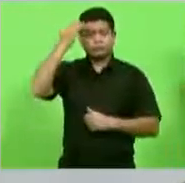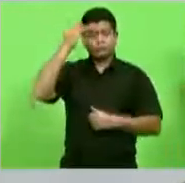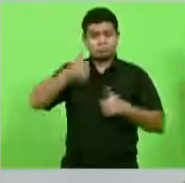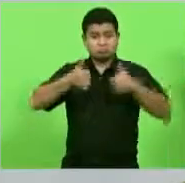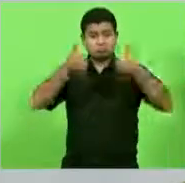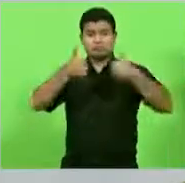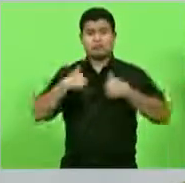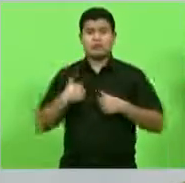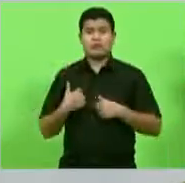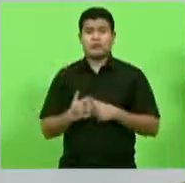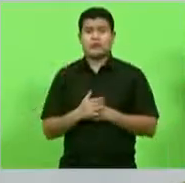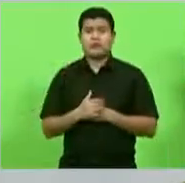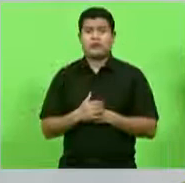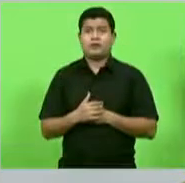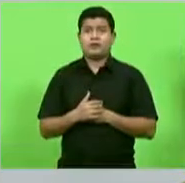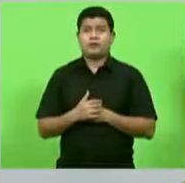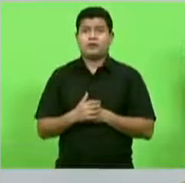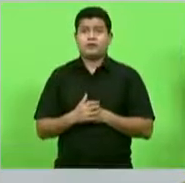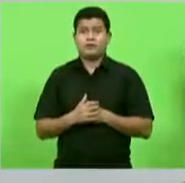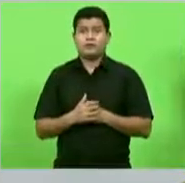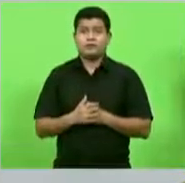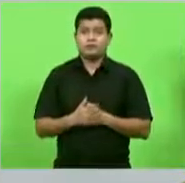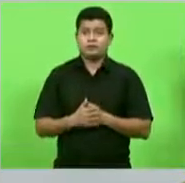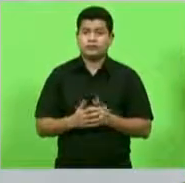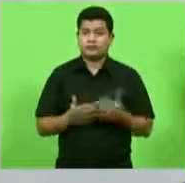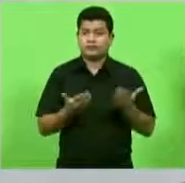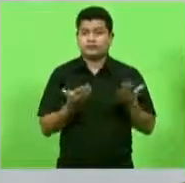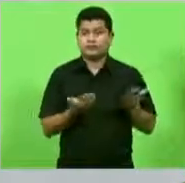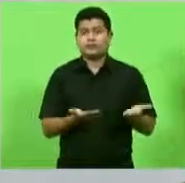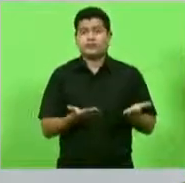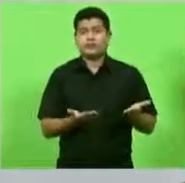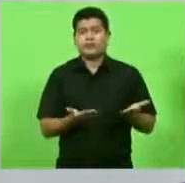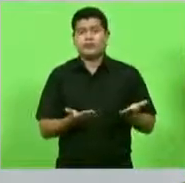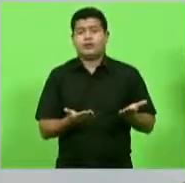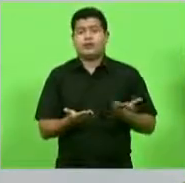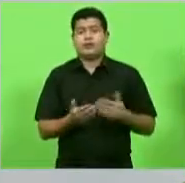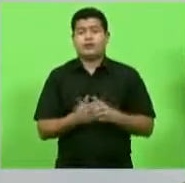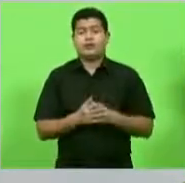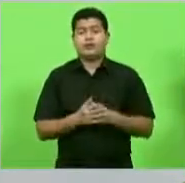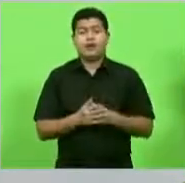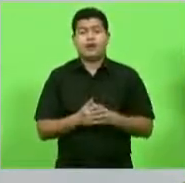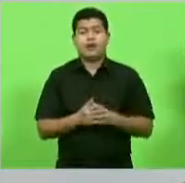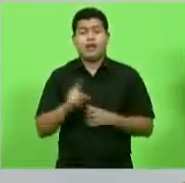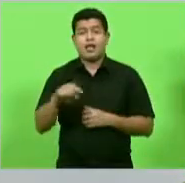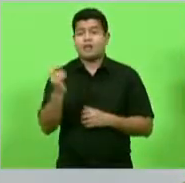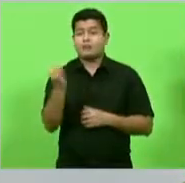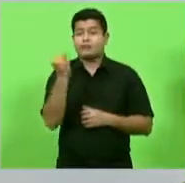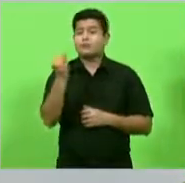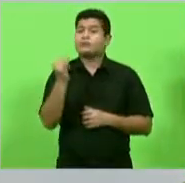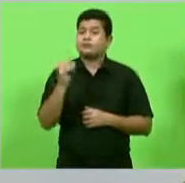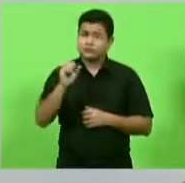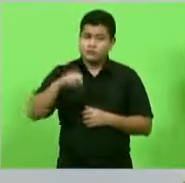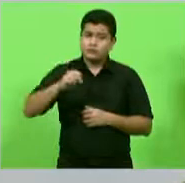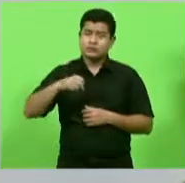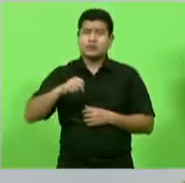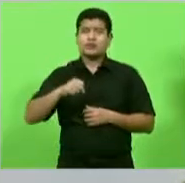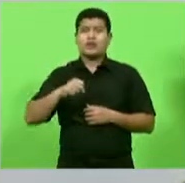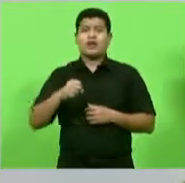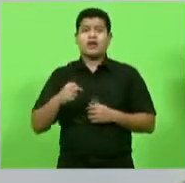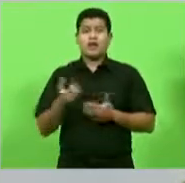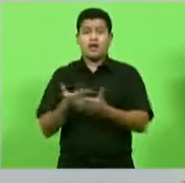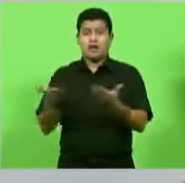familiar e coletivo de Jung mas a consegue modificar essas questões então é importante sim essa